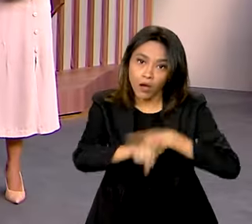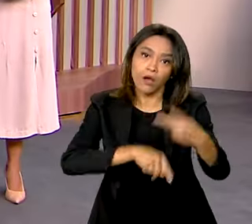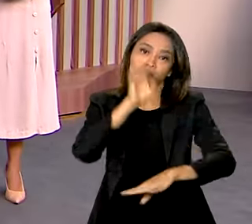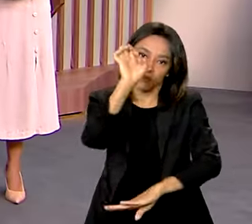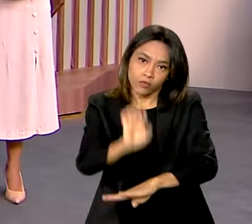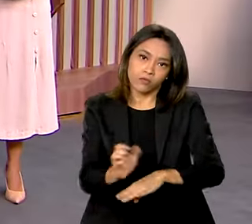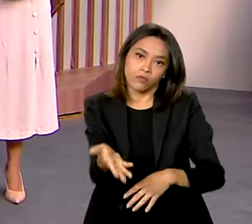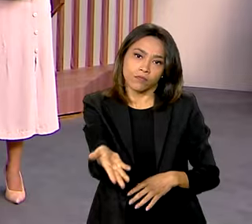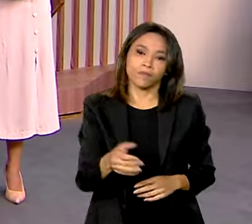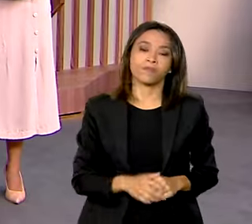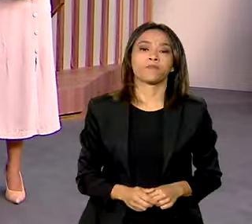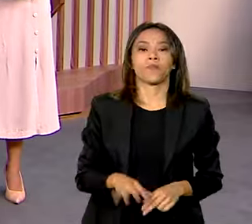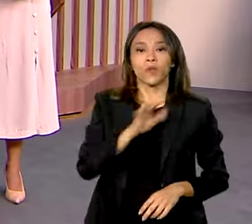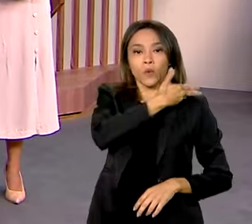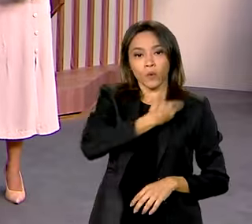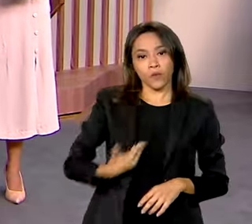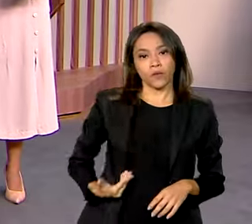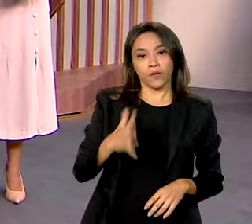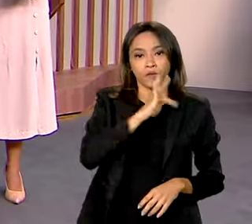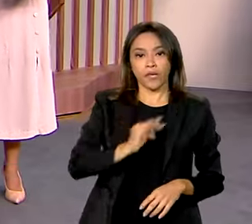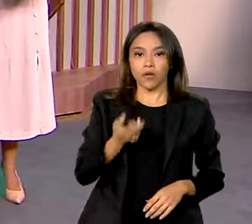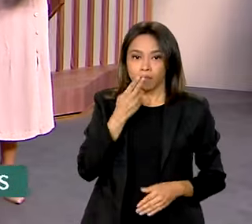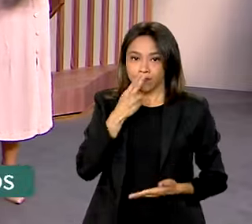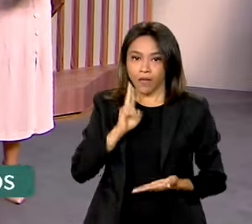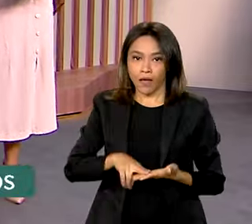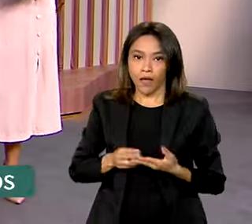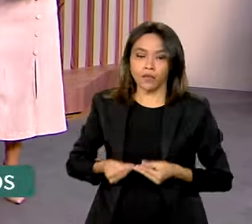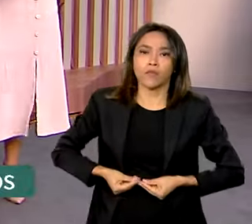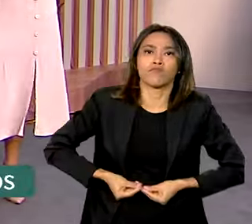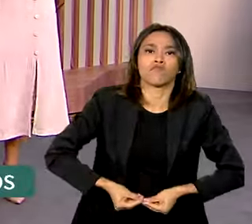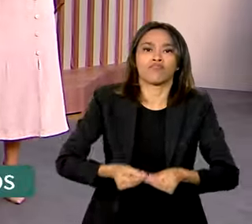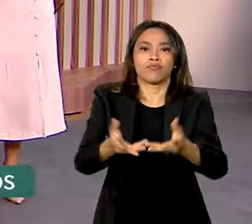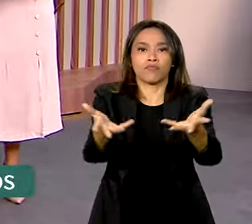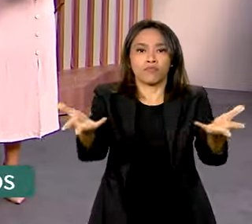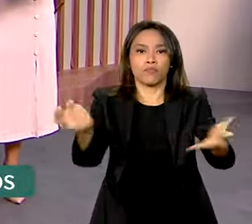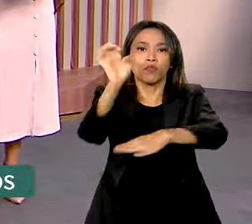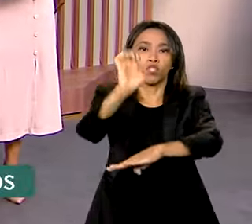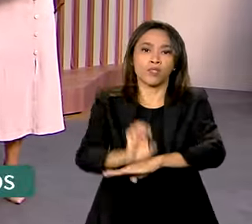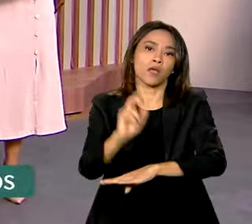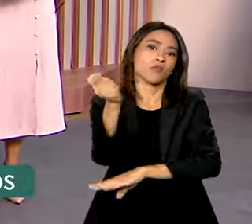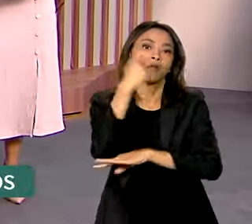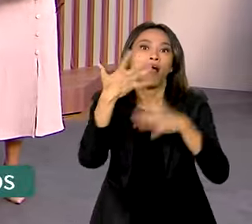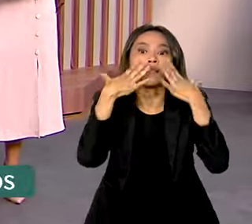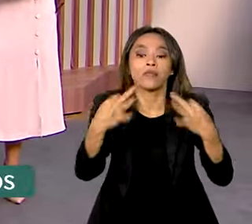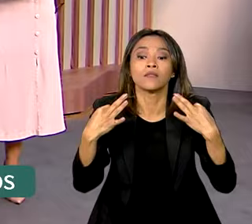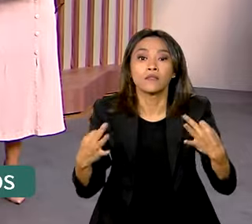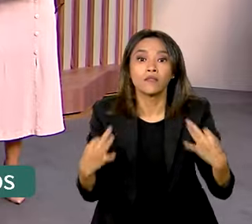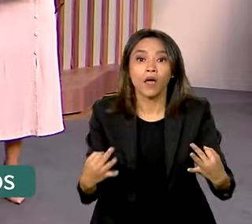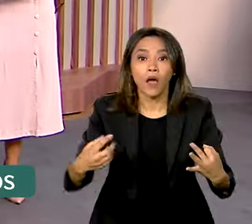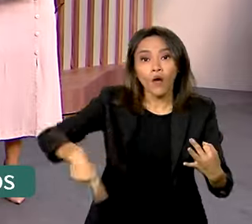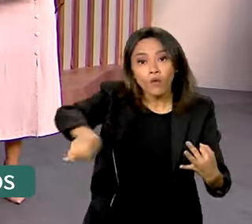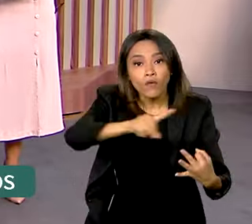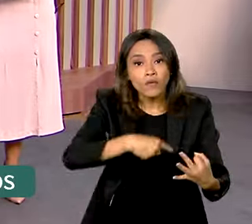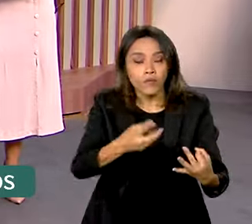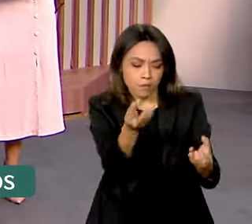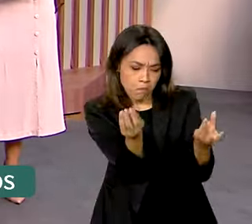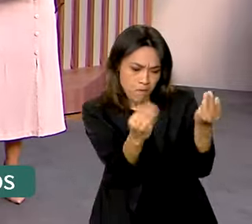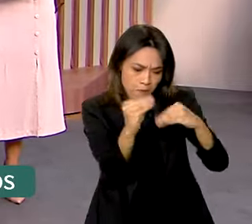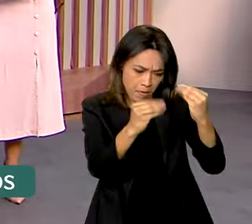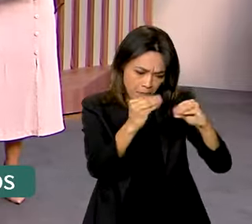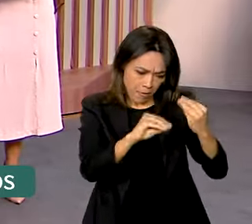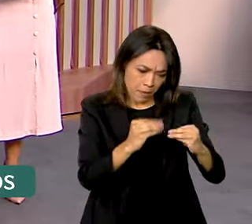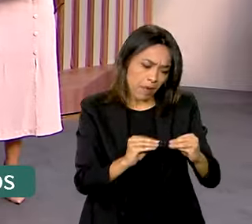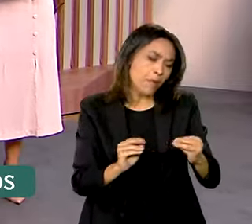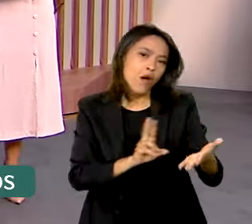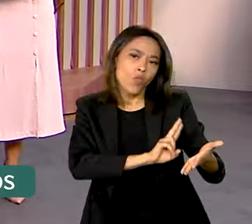O governo federal enviou carta aos prefeitos do Rio Grande do Sul pedindo atenção no preenchimento dos cadastros das